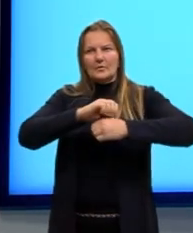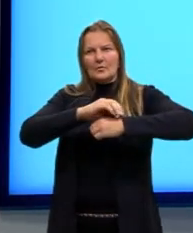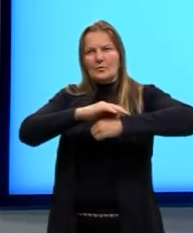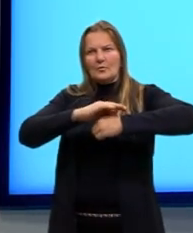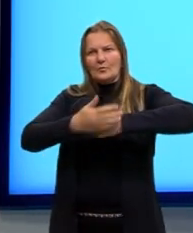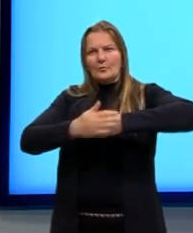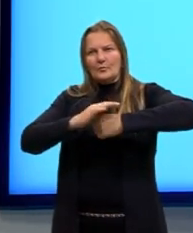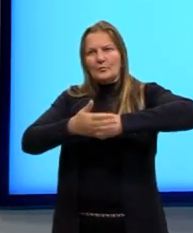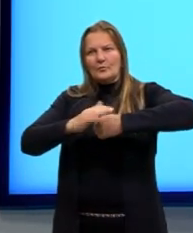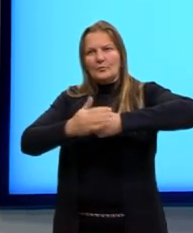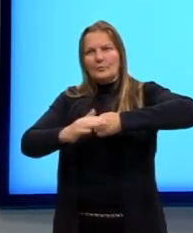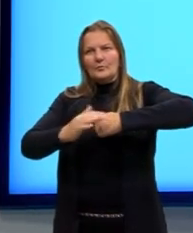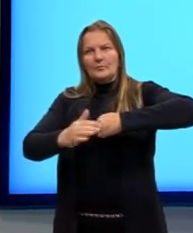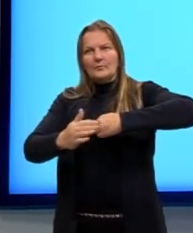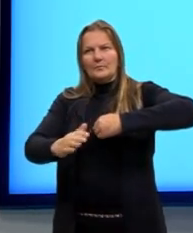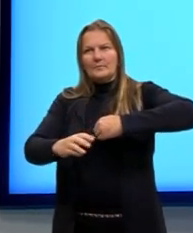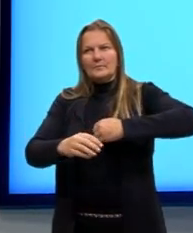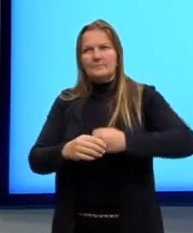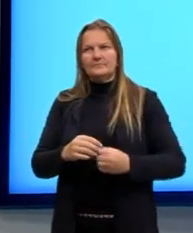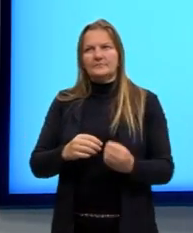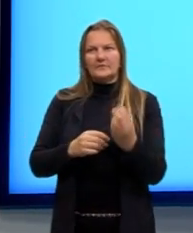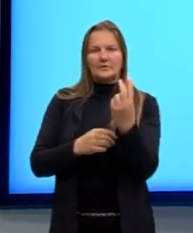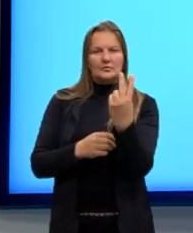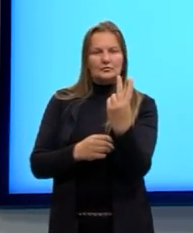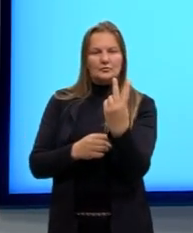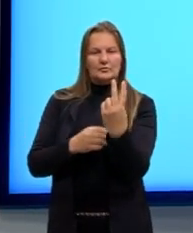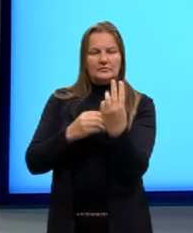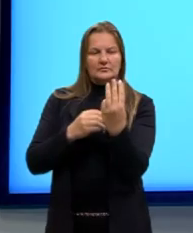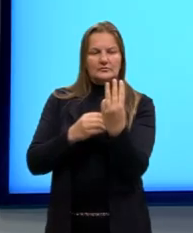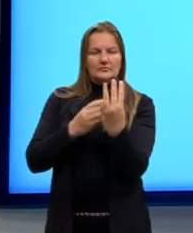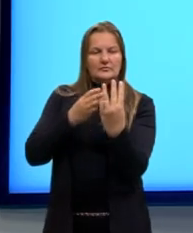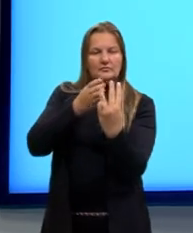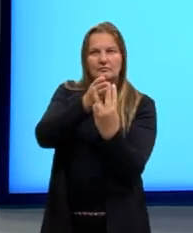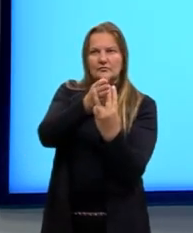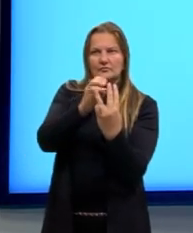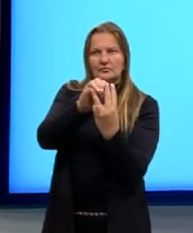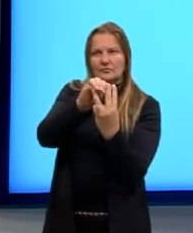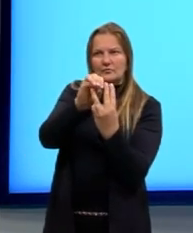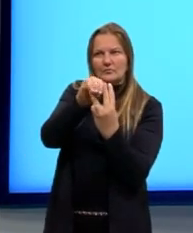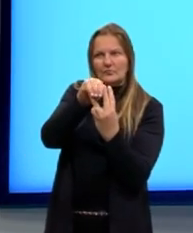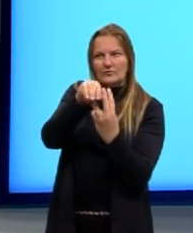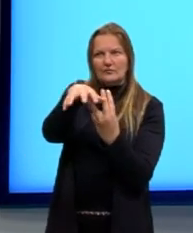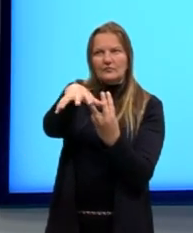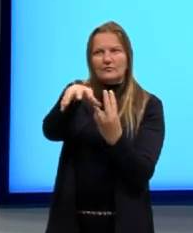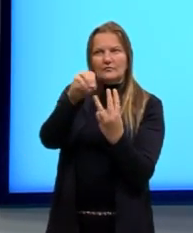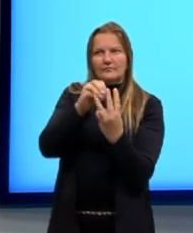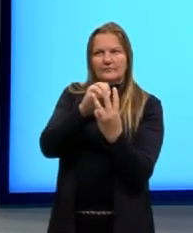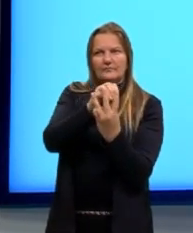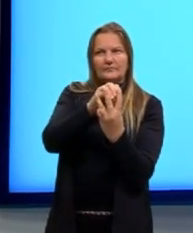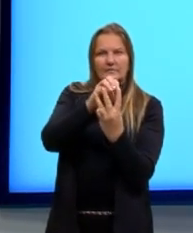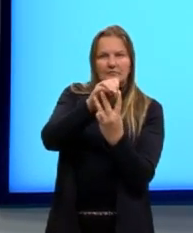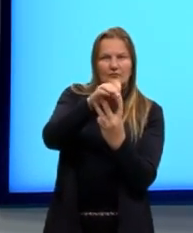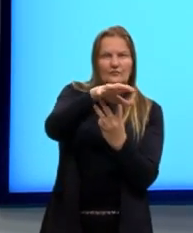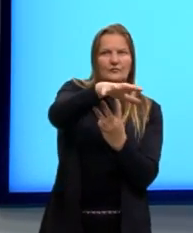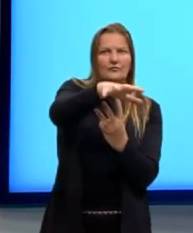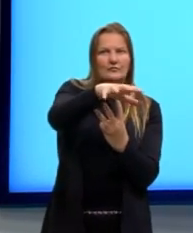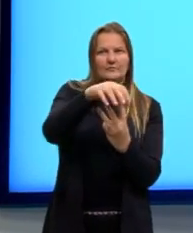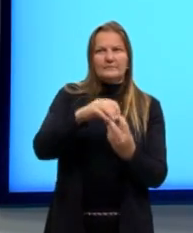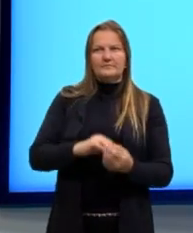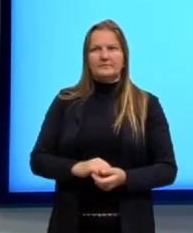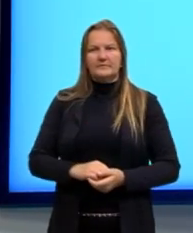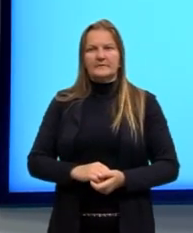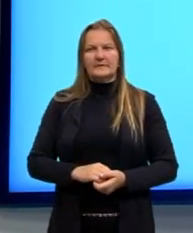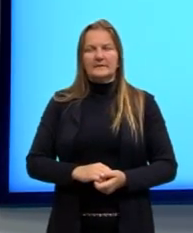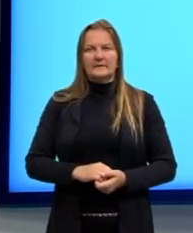E essa luz do laser, vai passar por esses dois buraquinhos aqui. Vejam que aqui tem uma distância exagerada, né? Mas ali os nossos são bem